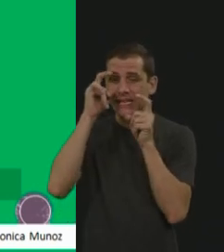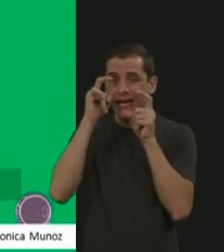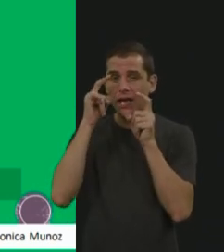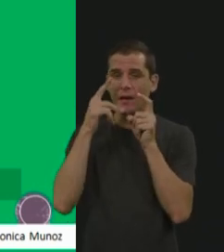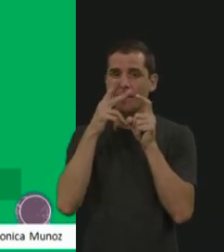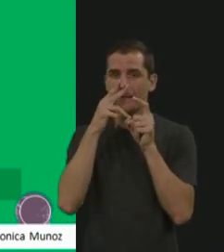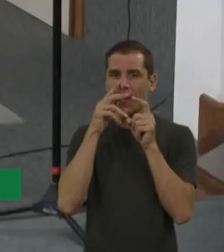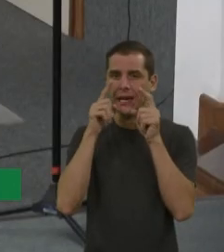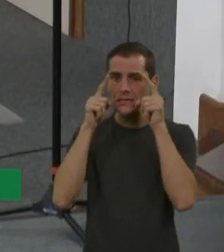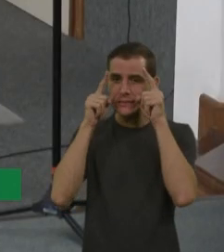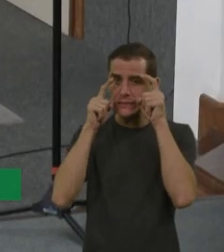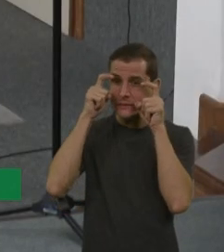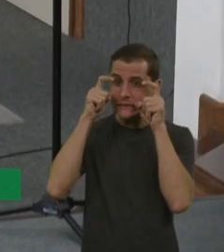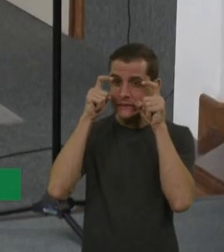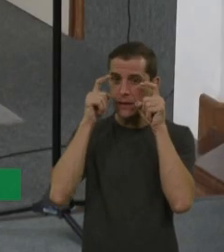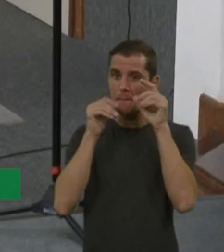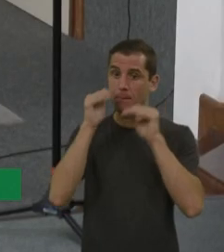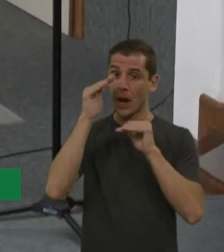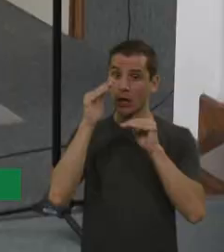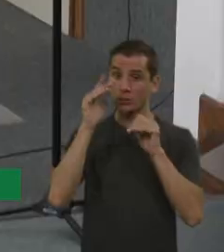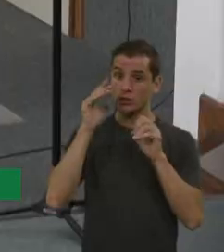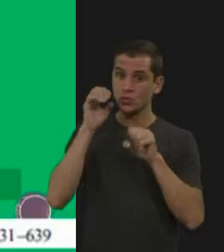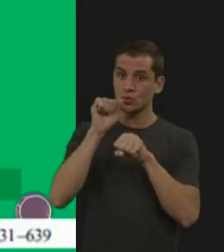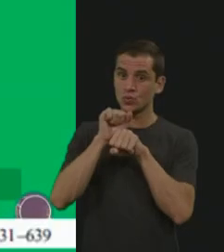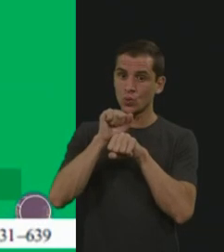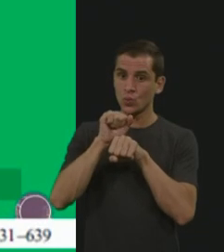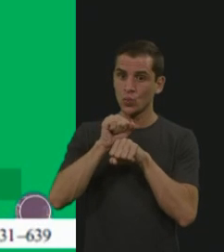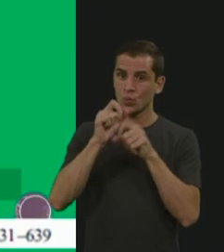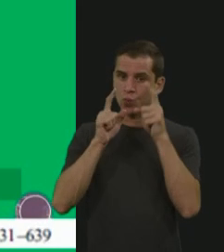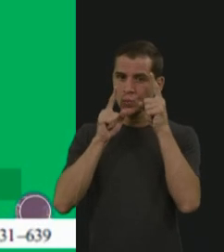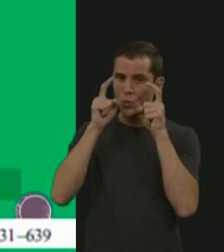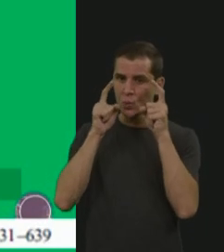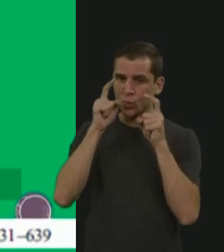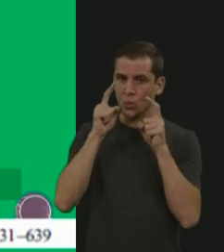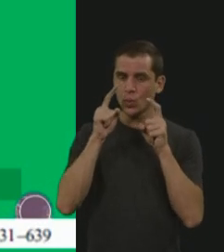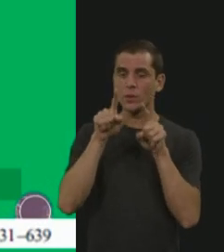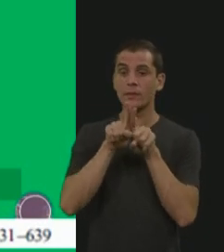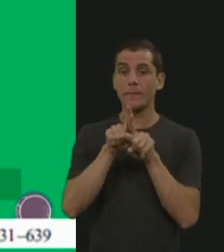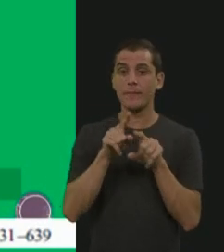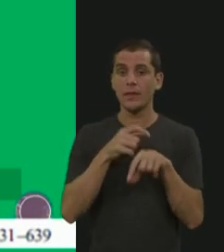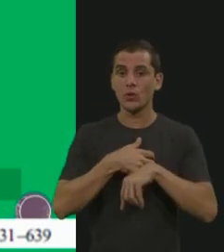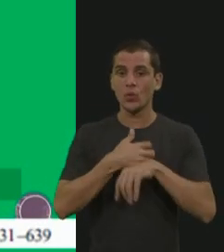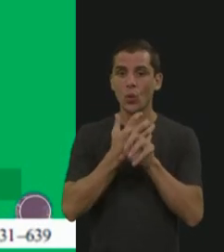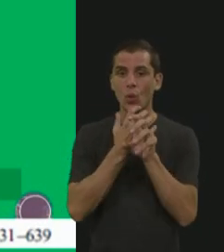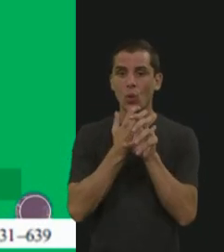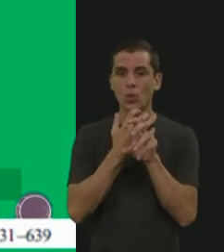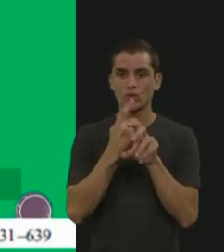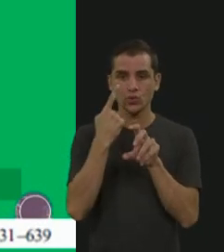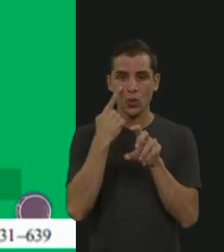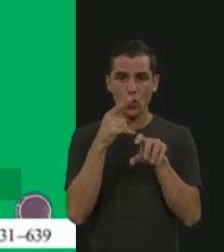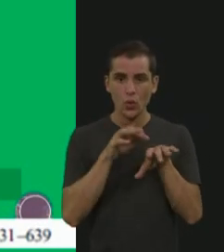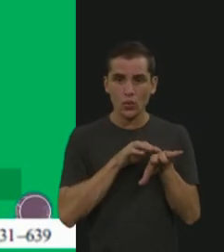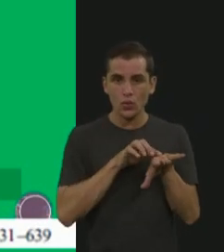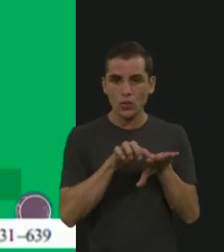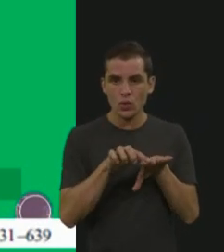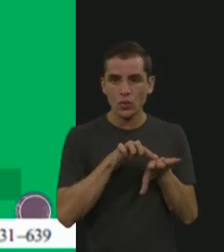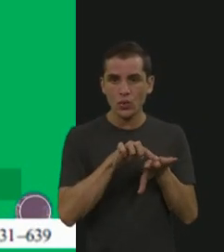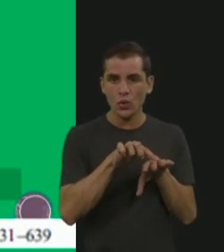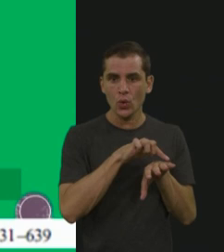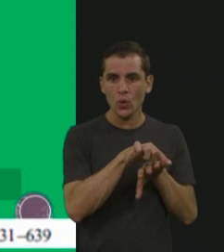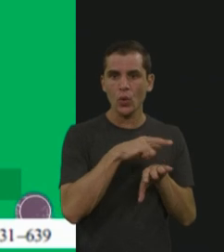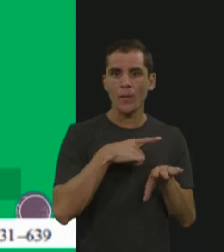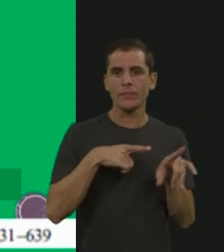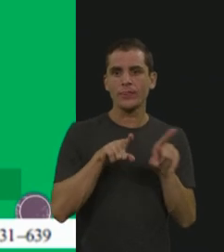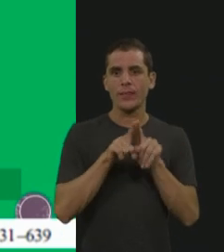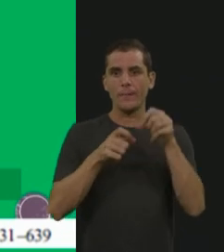mãozinhas também mais duras, né? E aí, as alterações ossas, né? A gente tem um grupo de especialistas do infantil que conhece muito